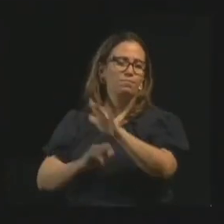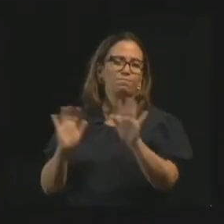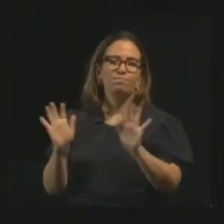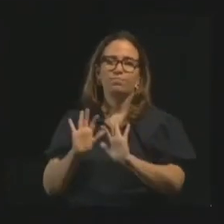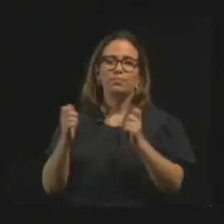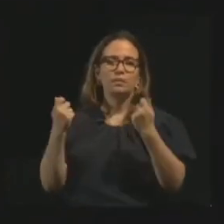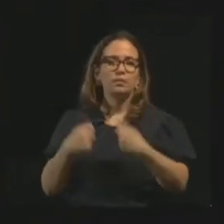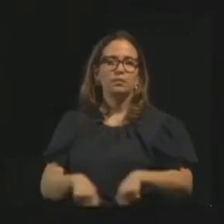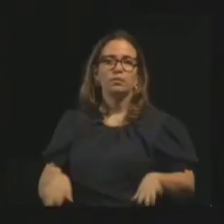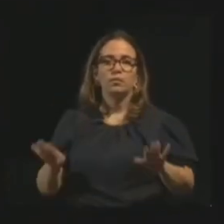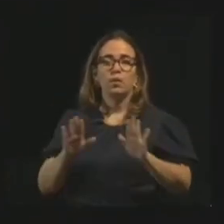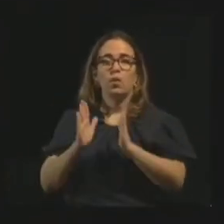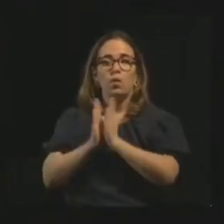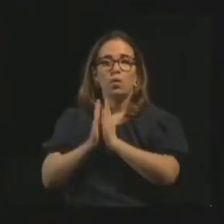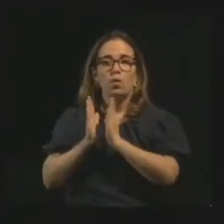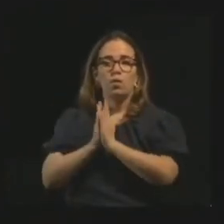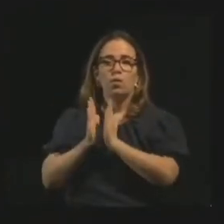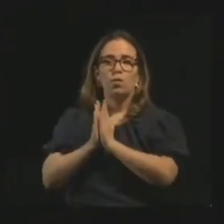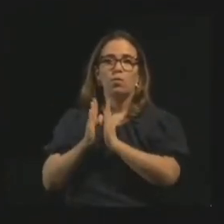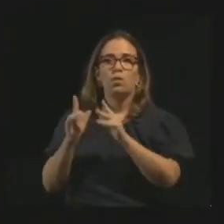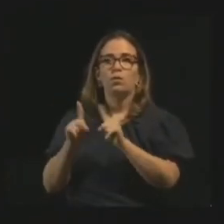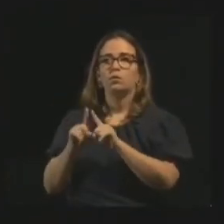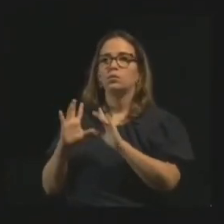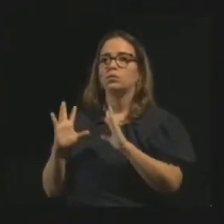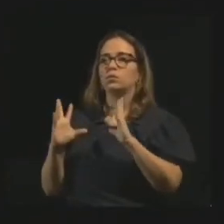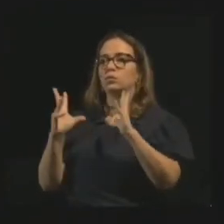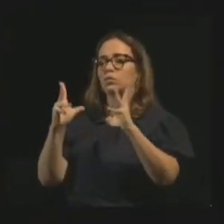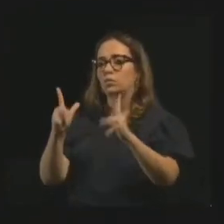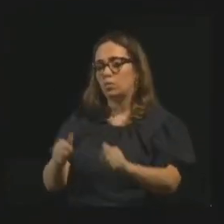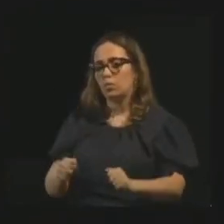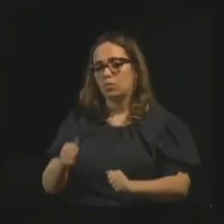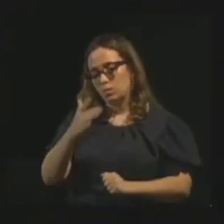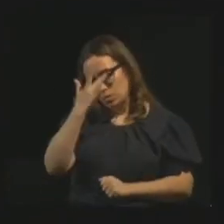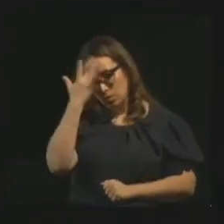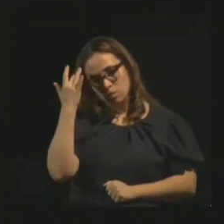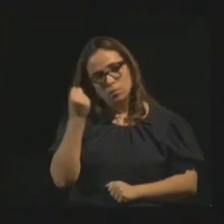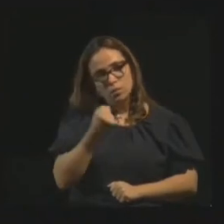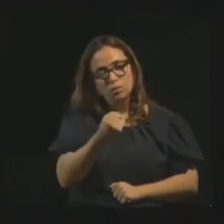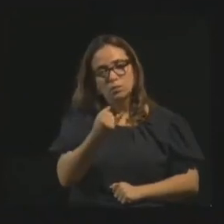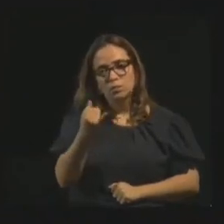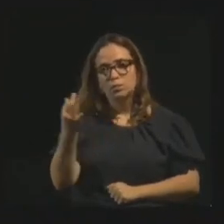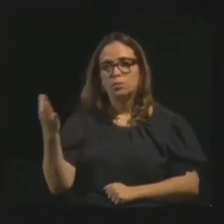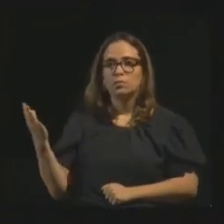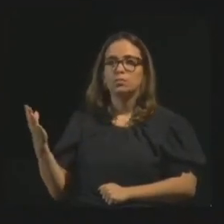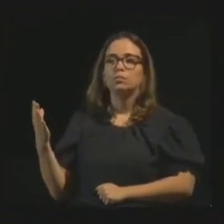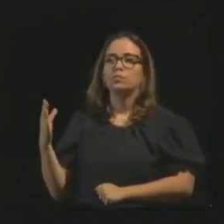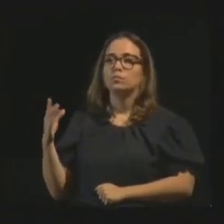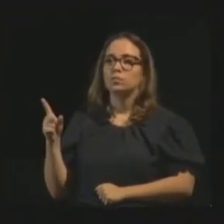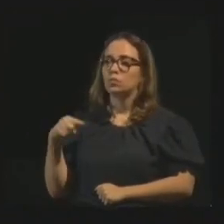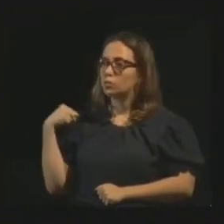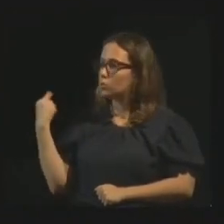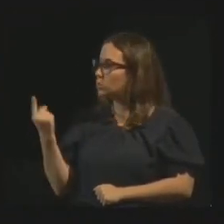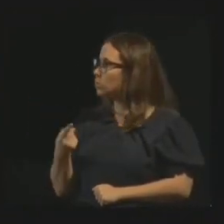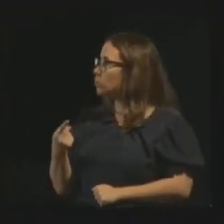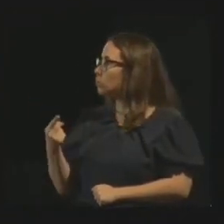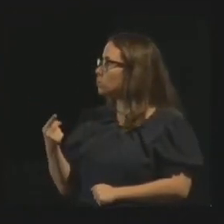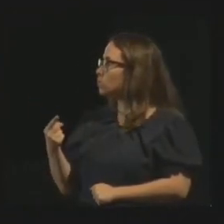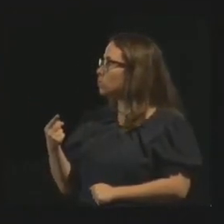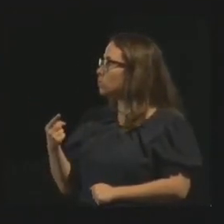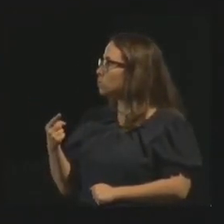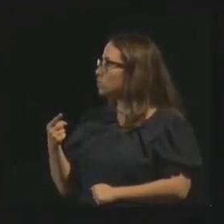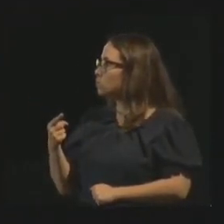Vamos lembrar de orar por eles, por todos os nossos irmãos, sim, claro. Nós criticamos o ato, sim,